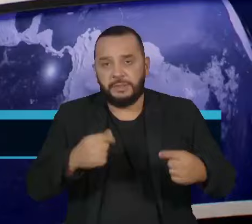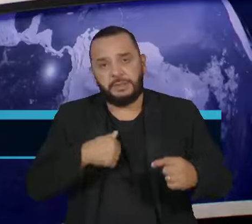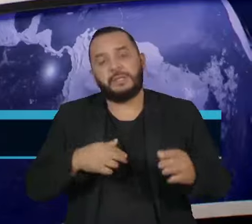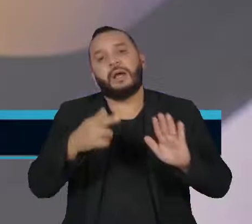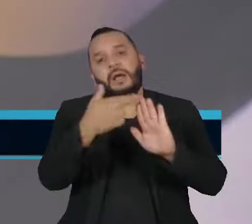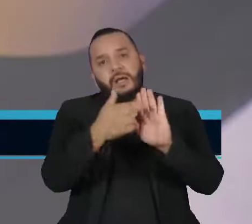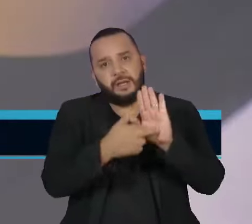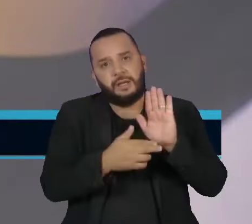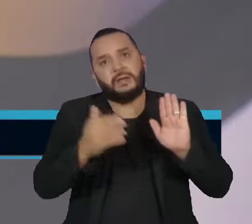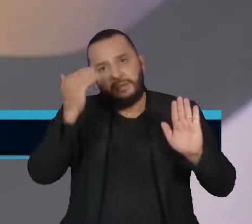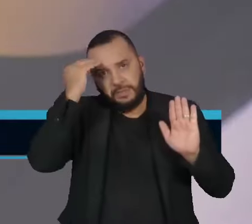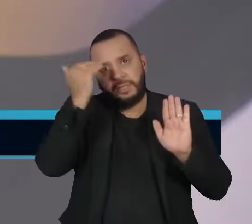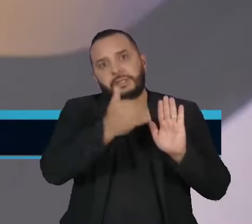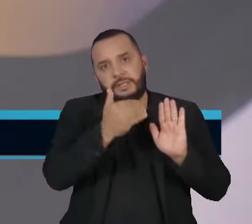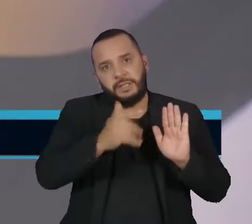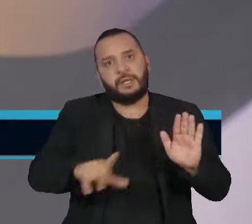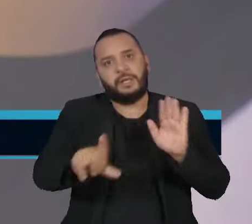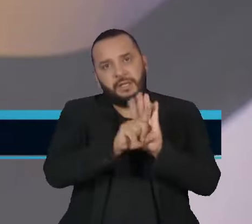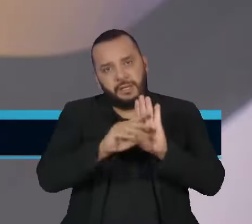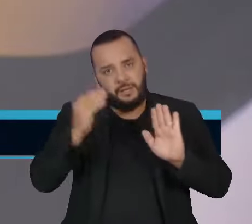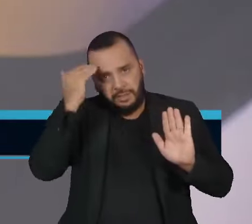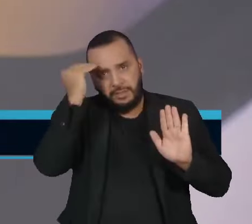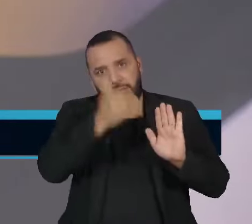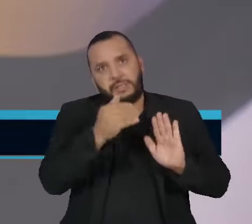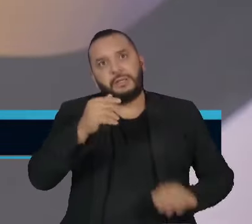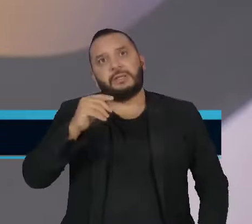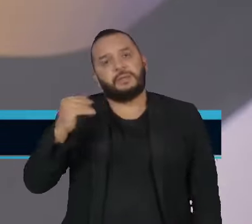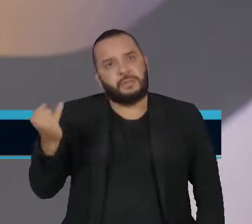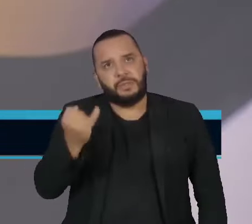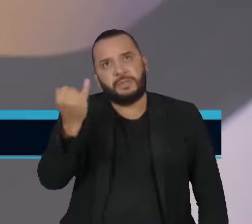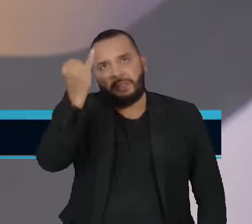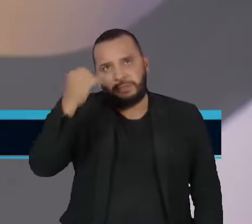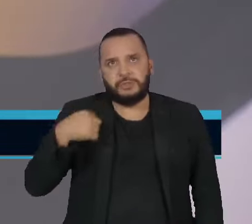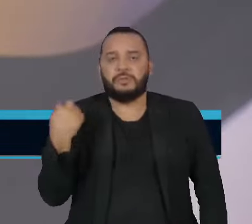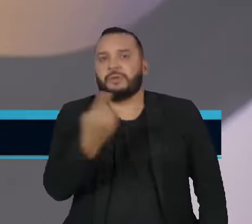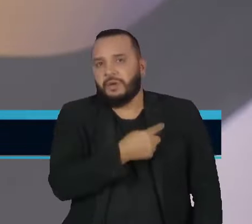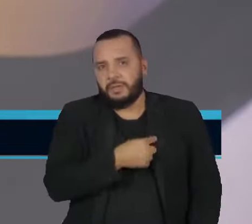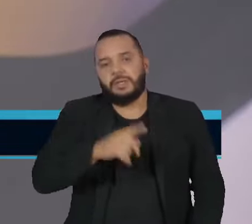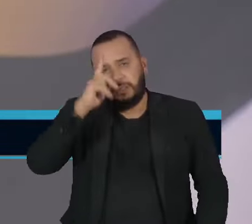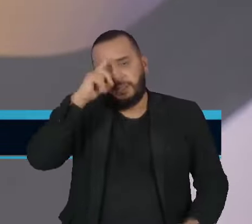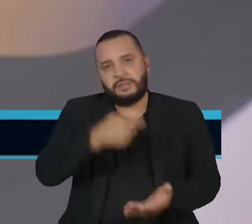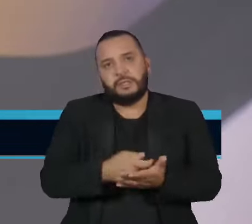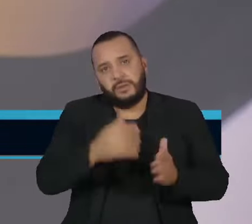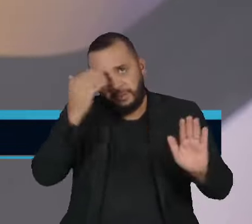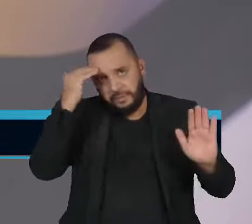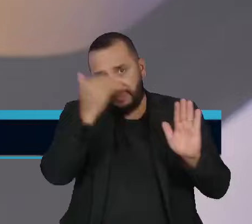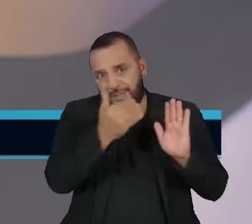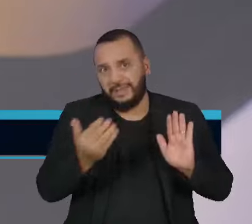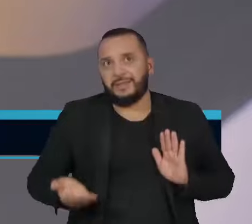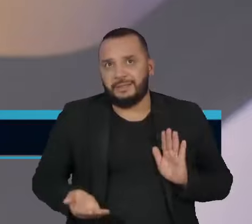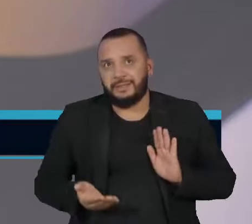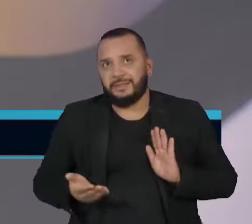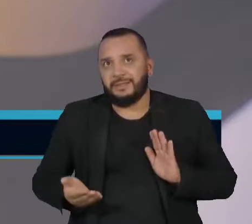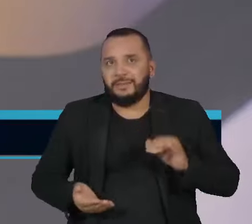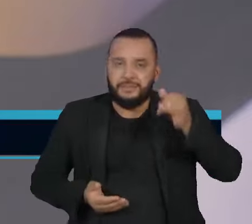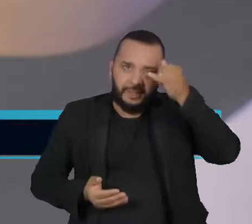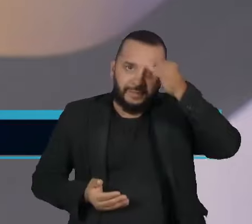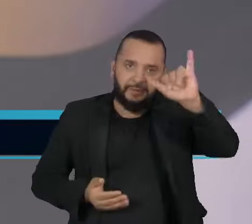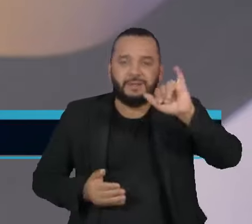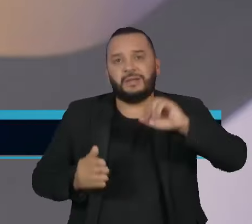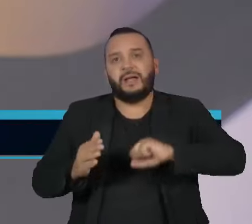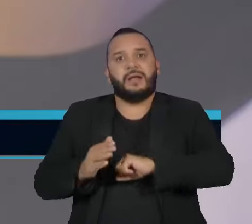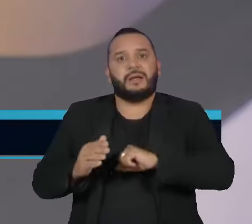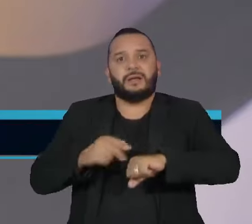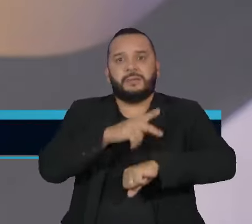procedimento e sigam a lei. Então, é importante que a gente cumpra essa decisão, não só para evitar sanções